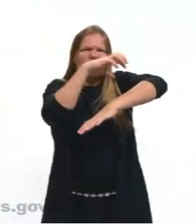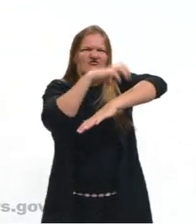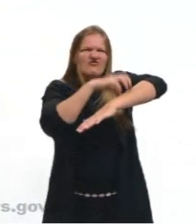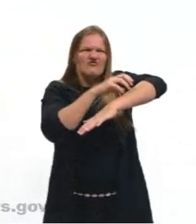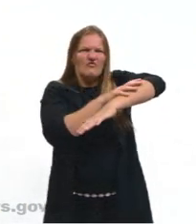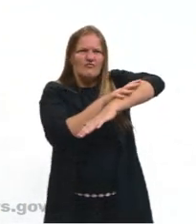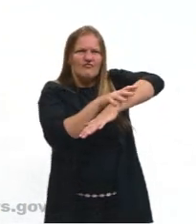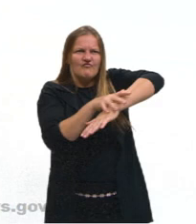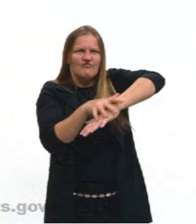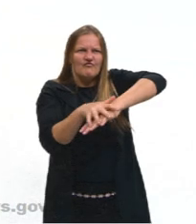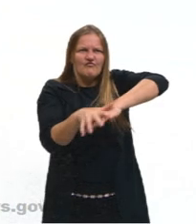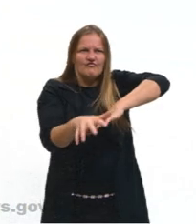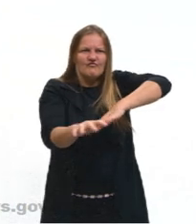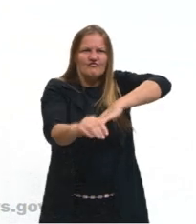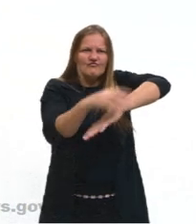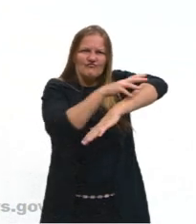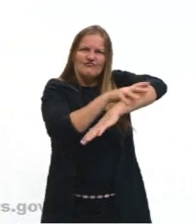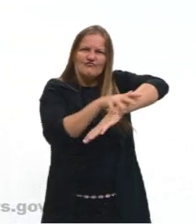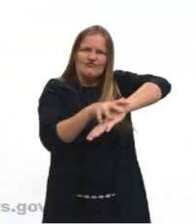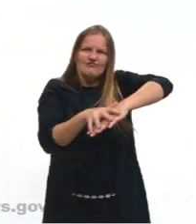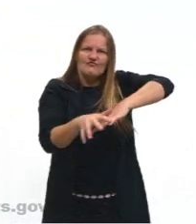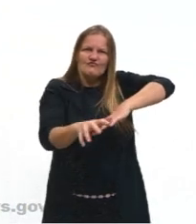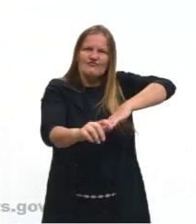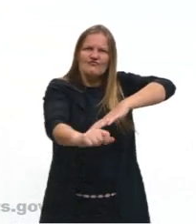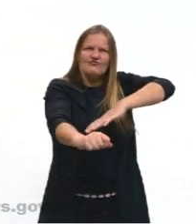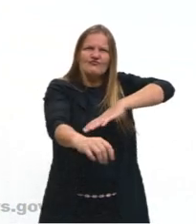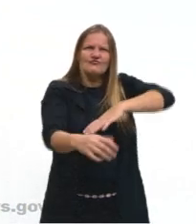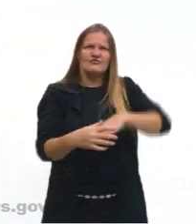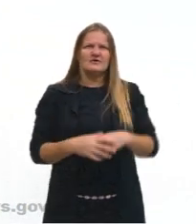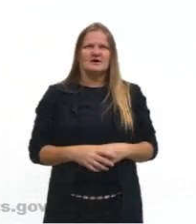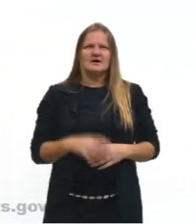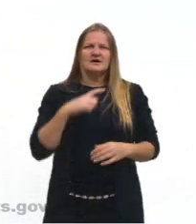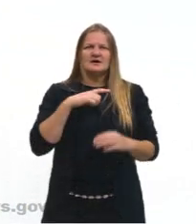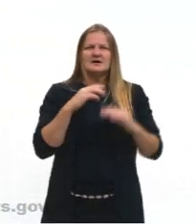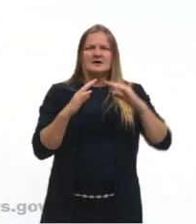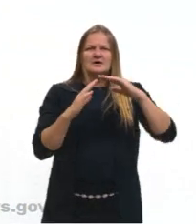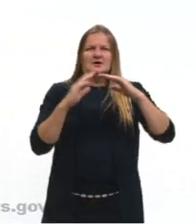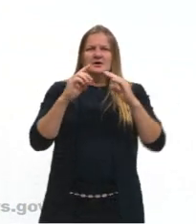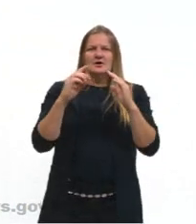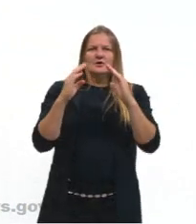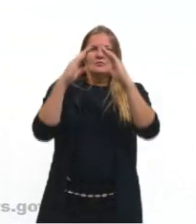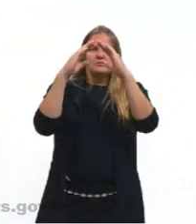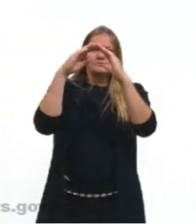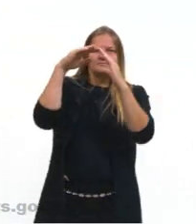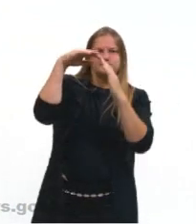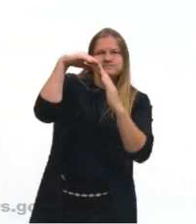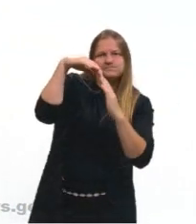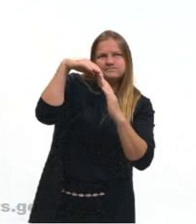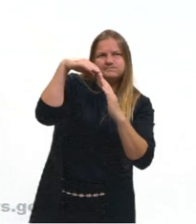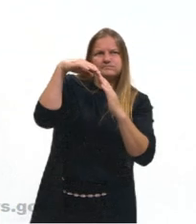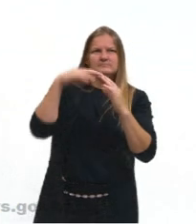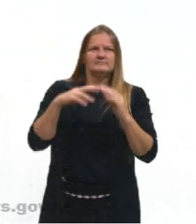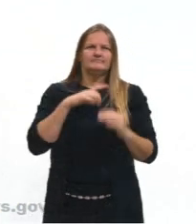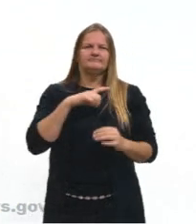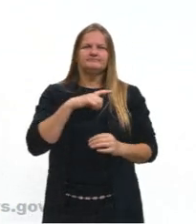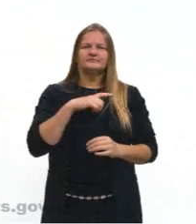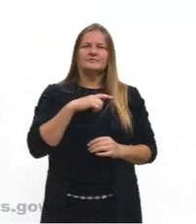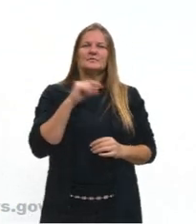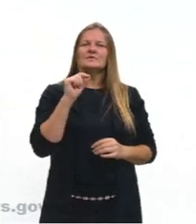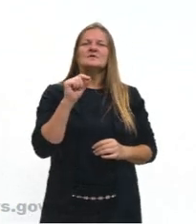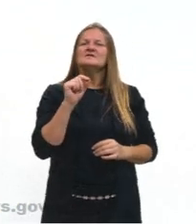um certo gradiente aí de diferença aí de altura, de altitude, tá? E aí, então, ele vai,